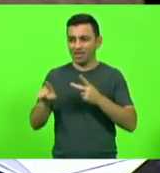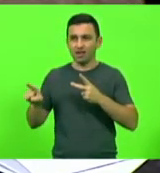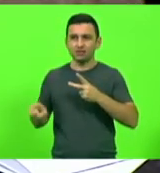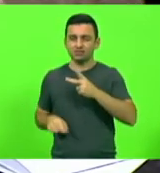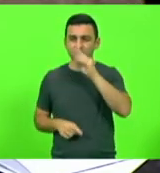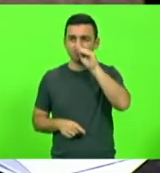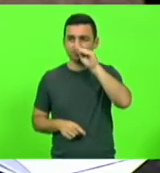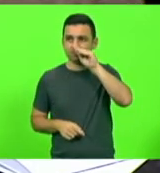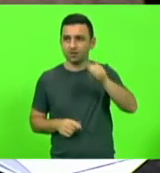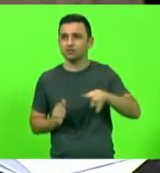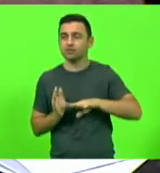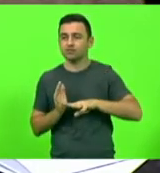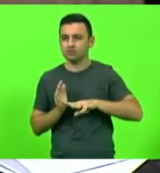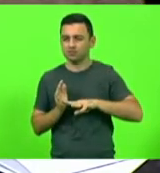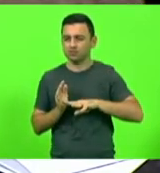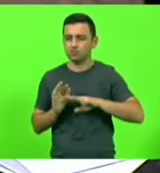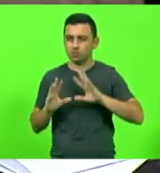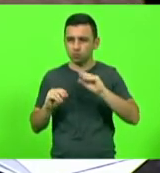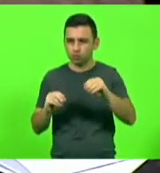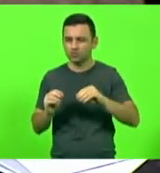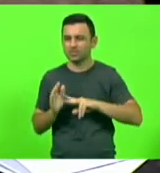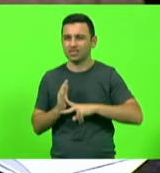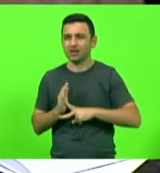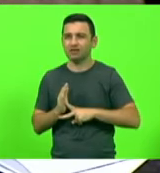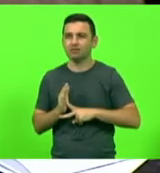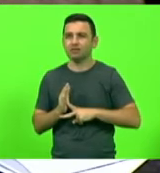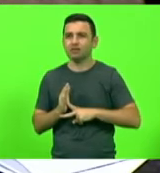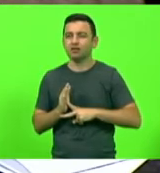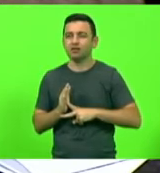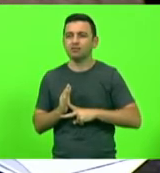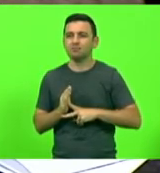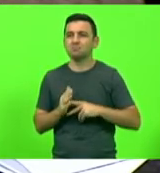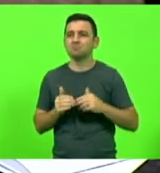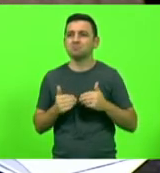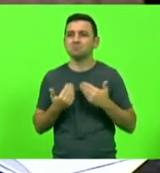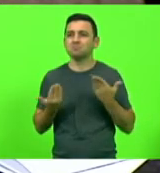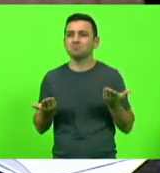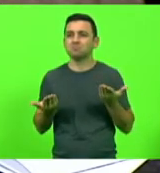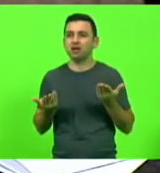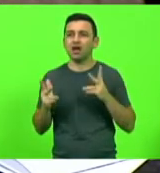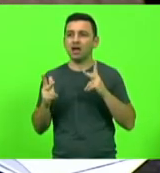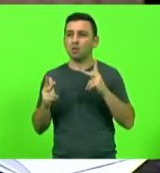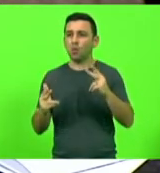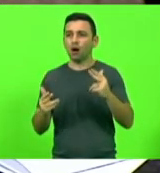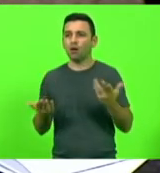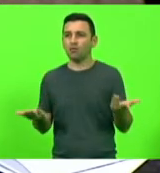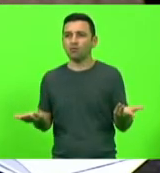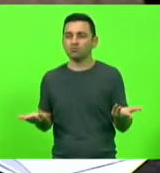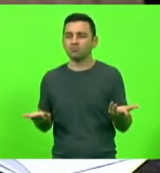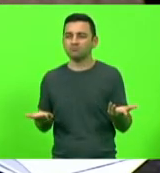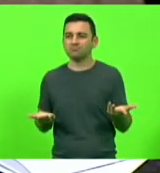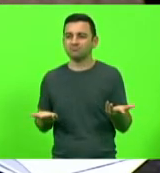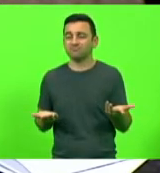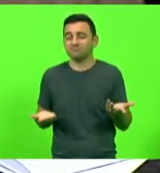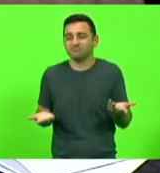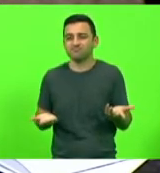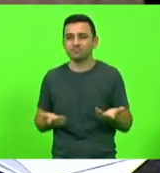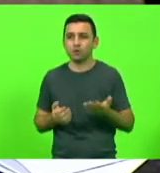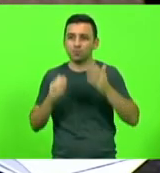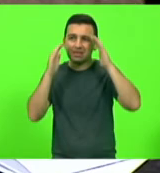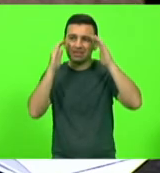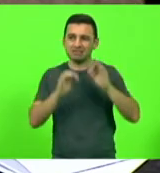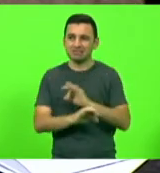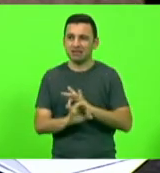pelo sindicato, isso é simplesmente desfazer da justiça, é fazer pouco caso com o